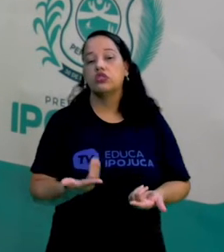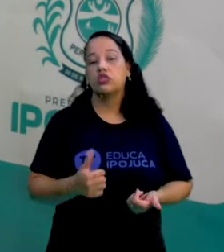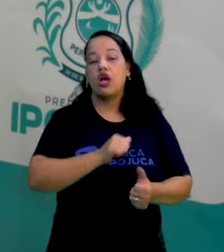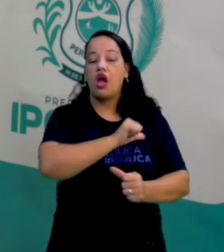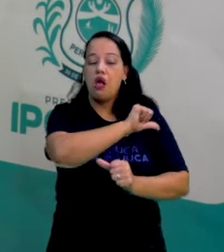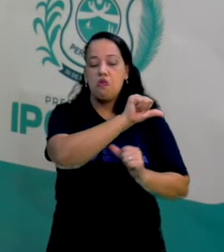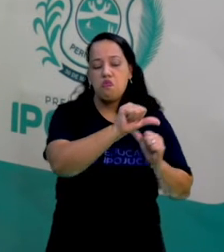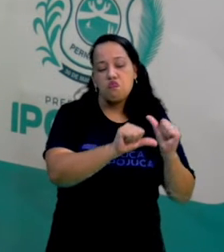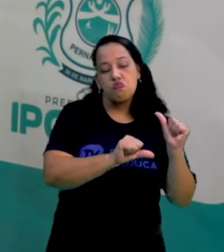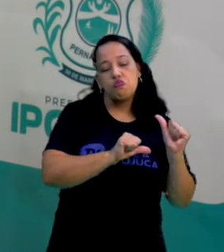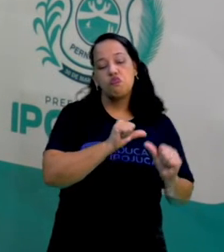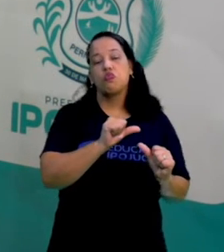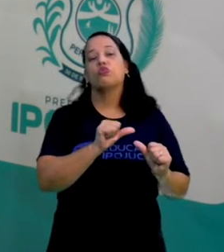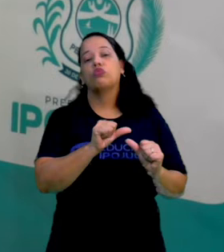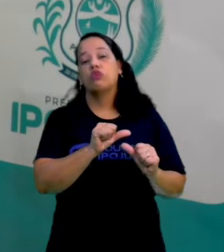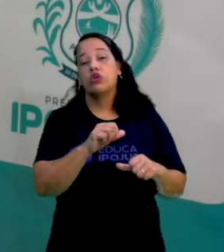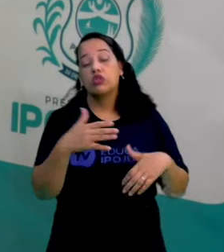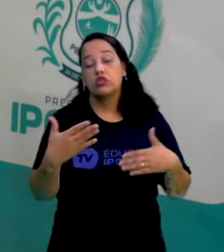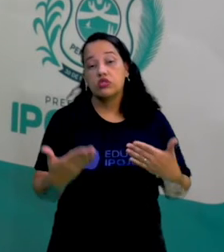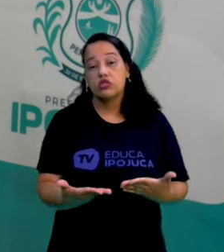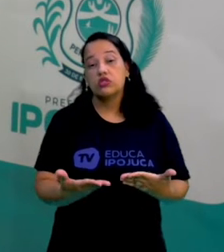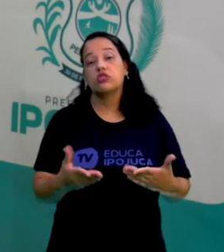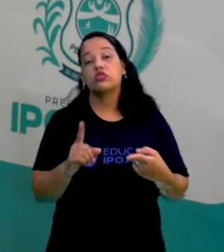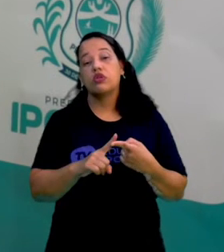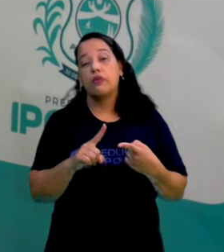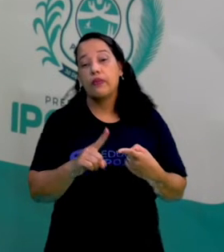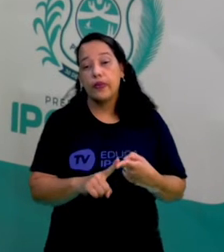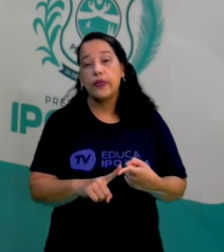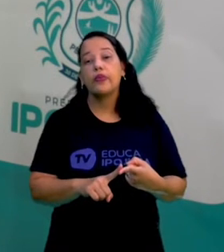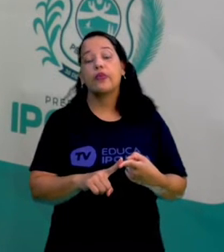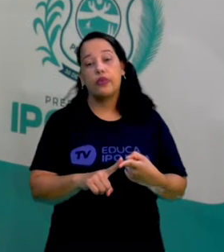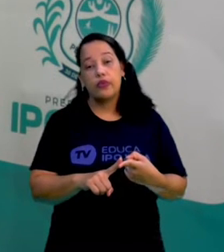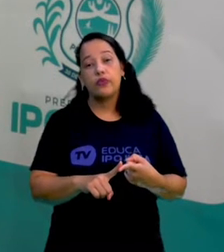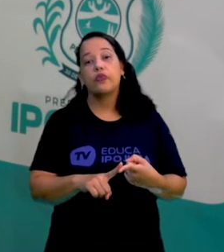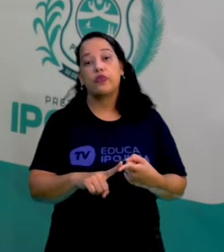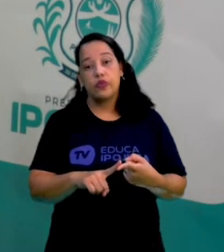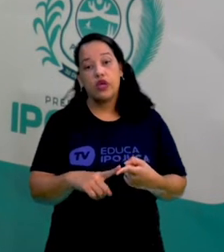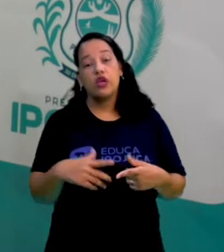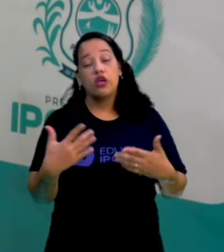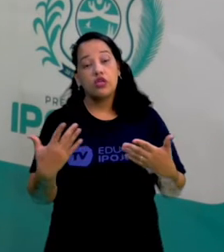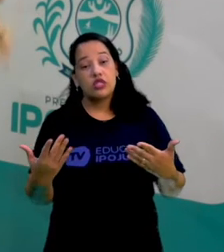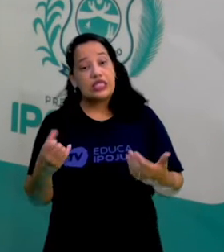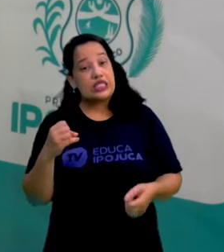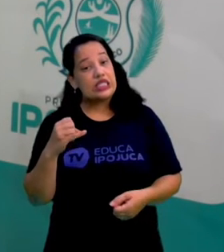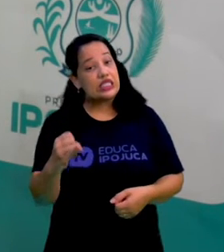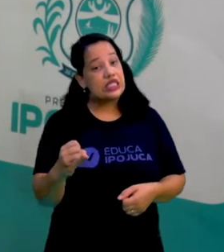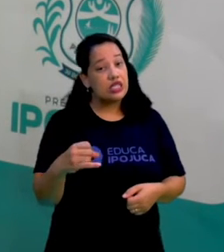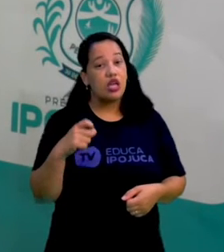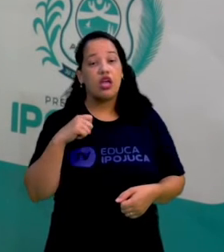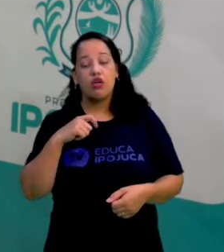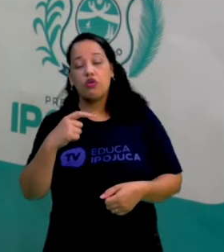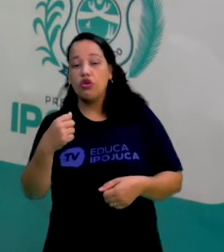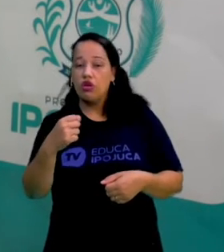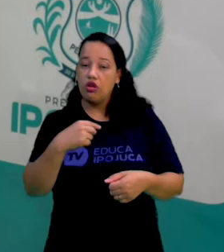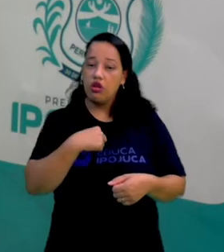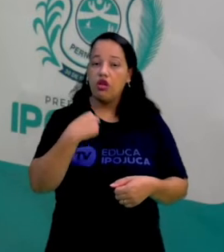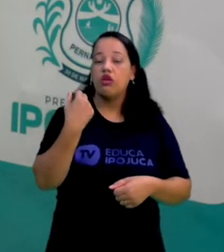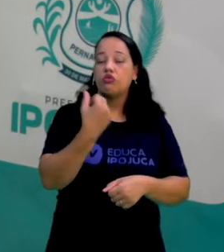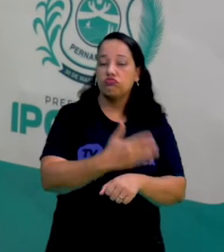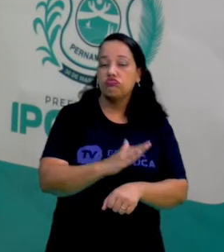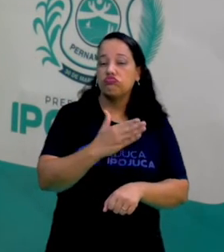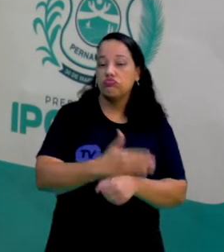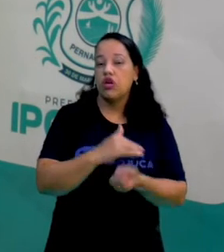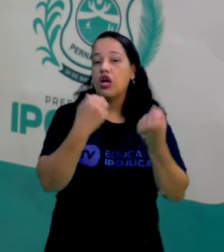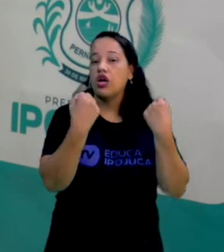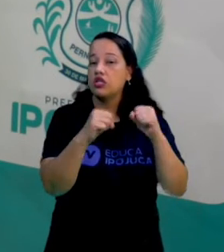renovação celular, mas isso também vai ser potencializado e vai ser permitido pela prática do exercício físico. Então,